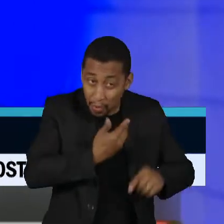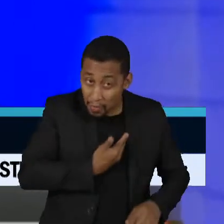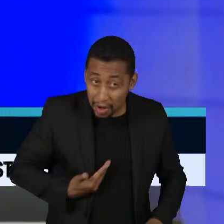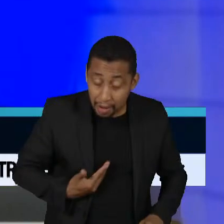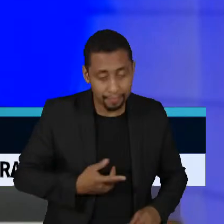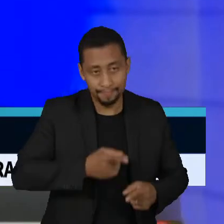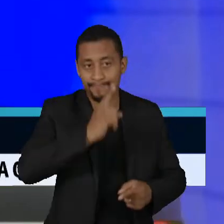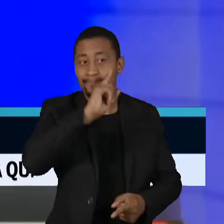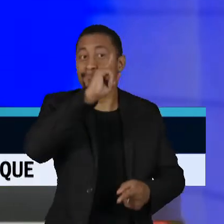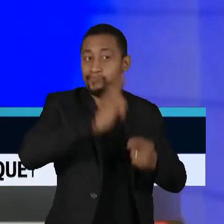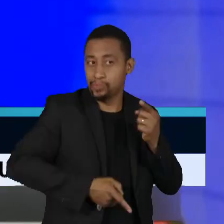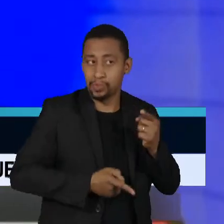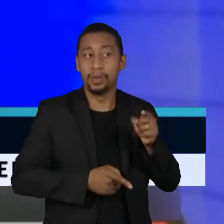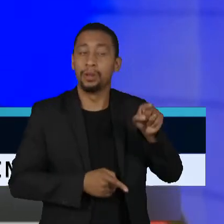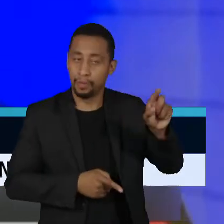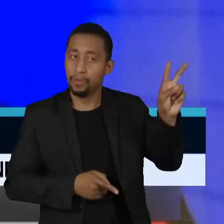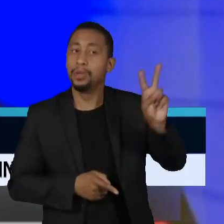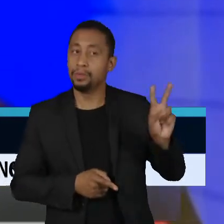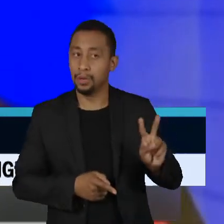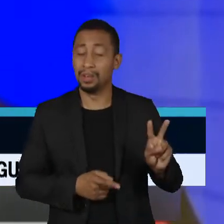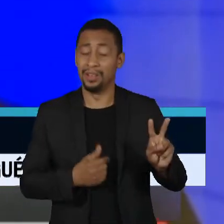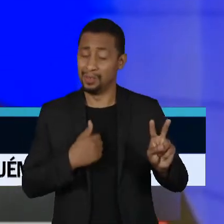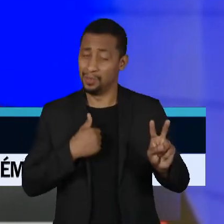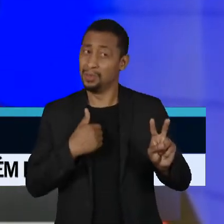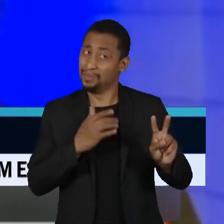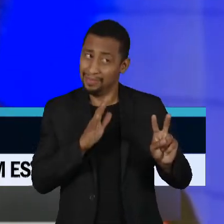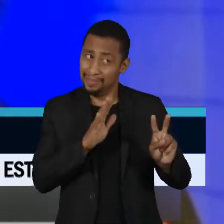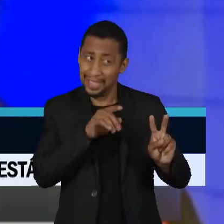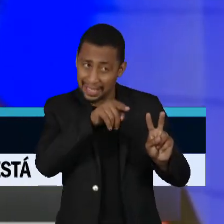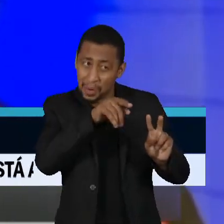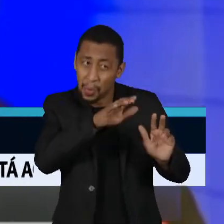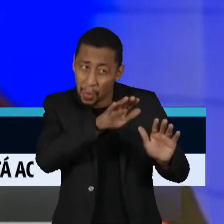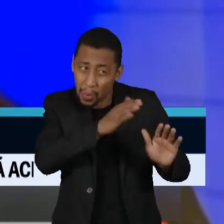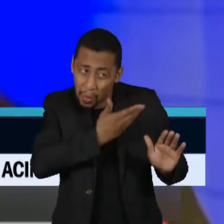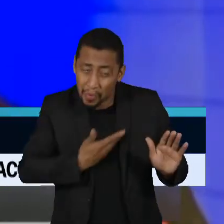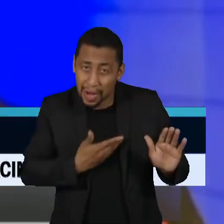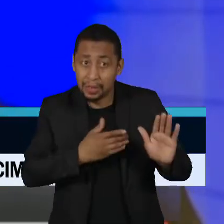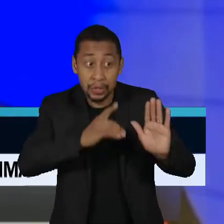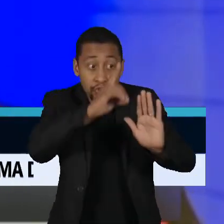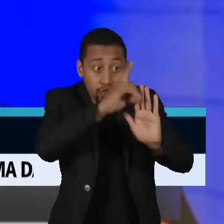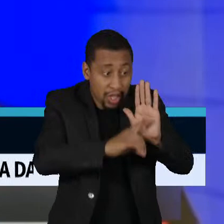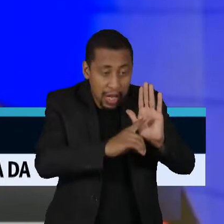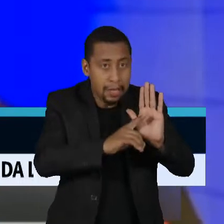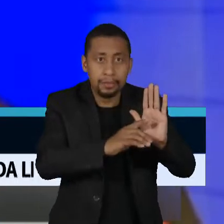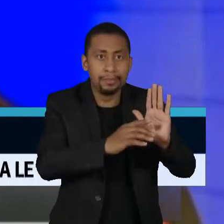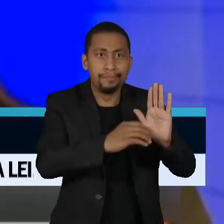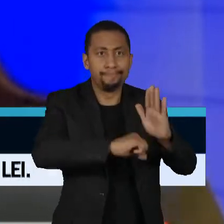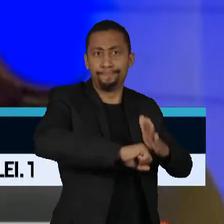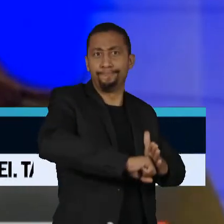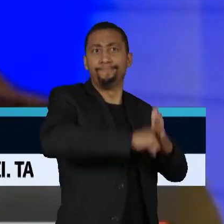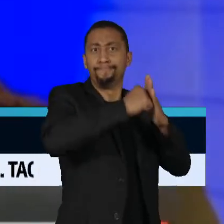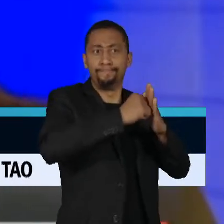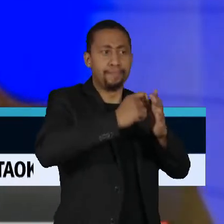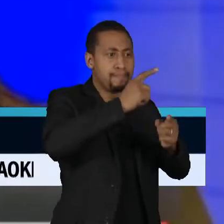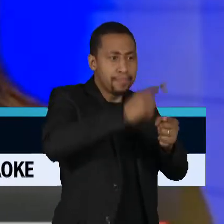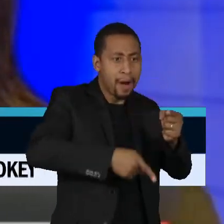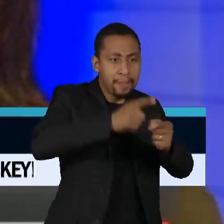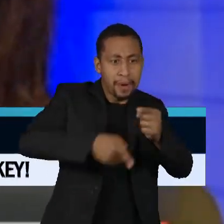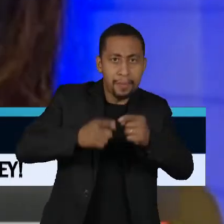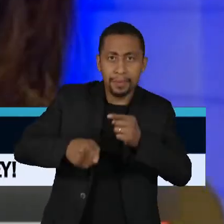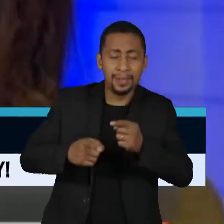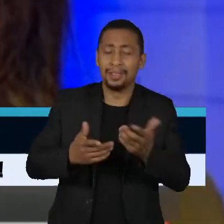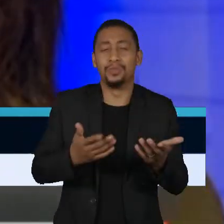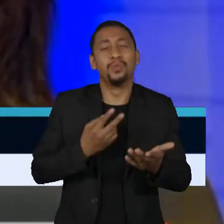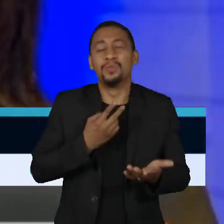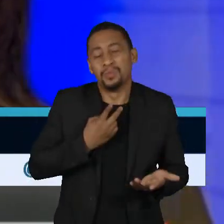quando você tem um governo que impeça esse tipo de direito que é previsto e que é absoluto para uma democracia, você não tem um